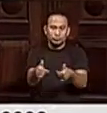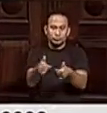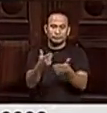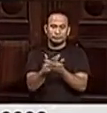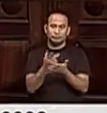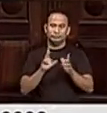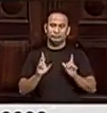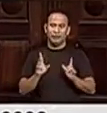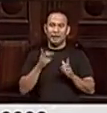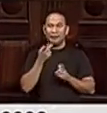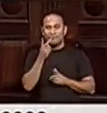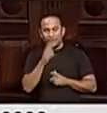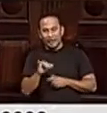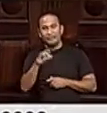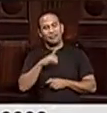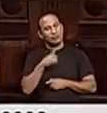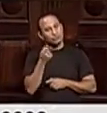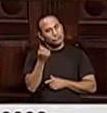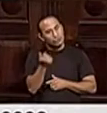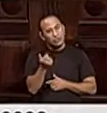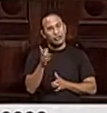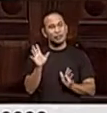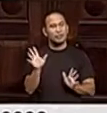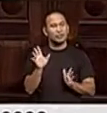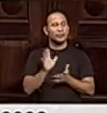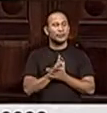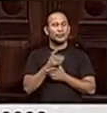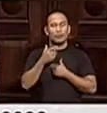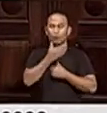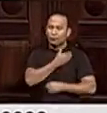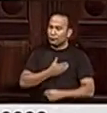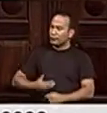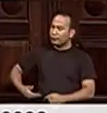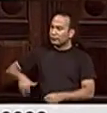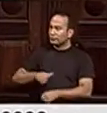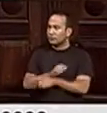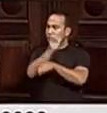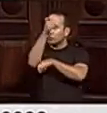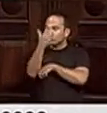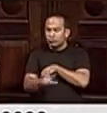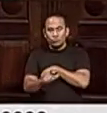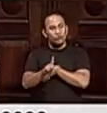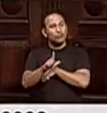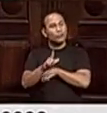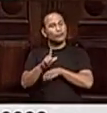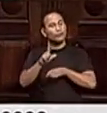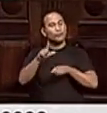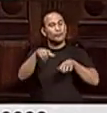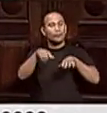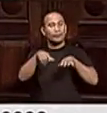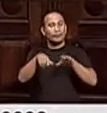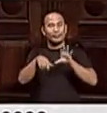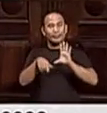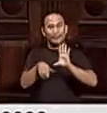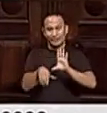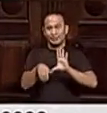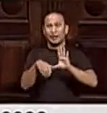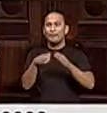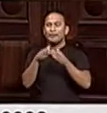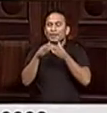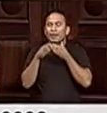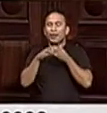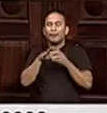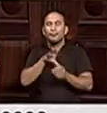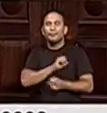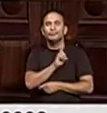vai entrar o dinheiro, que vai entrar o dinheiro e hoje nós sabemos que o governador do Estado está mais uma vez em Brasília, quase que mendigando, pedindo, pelo amor de Deus,